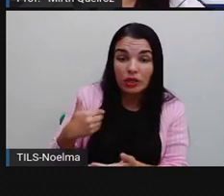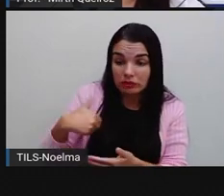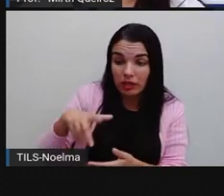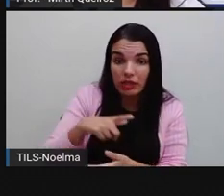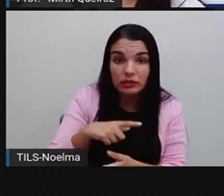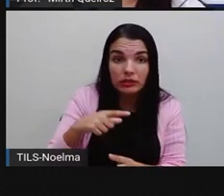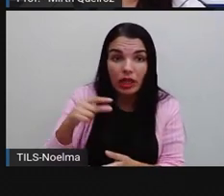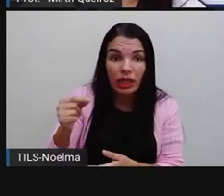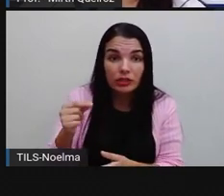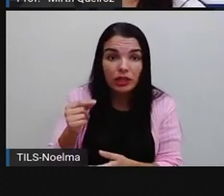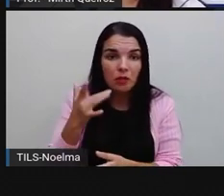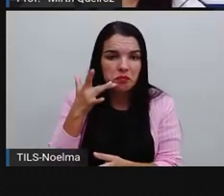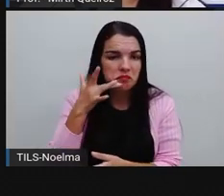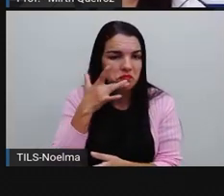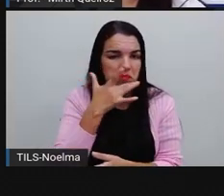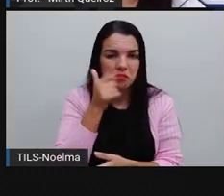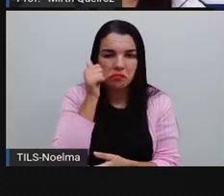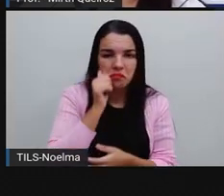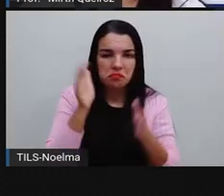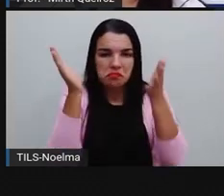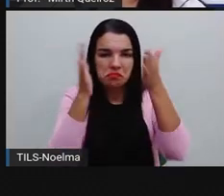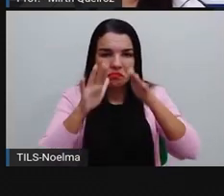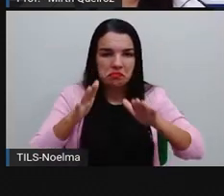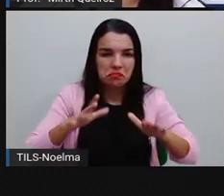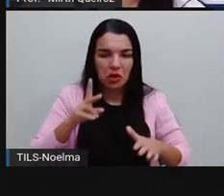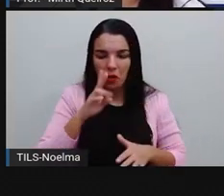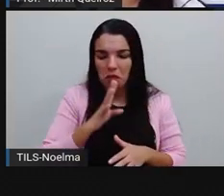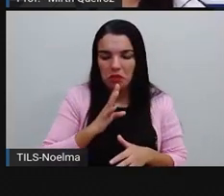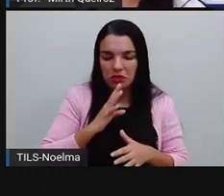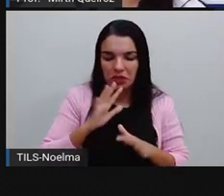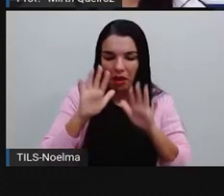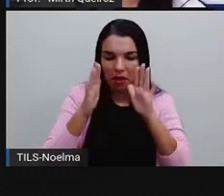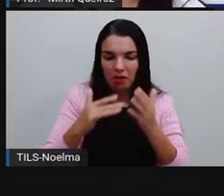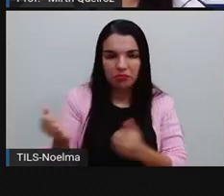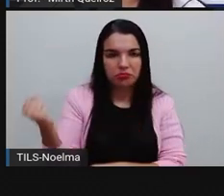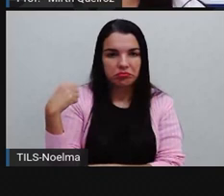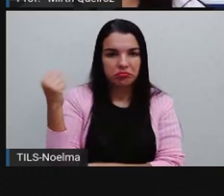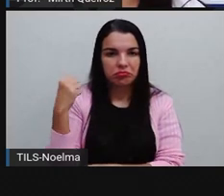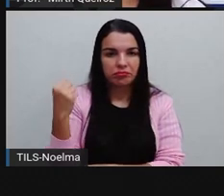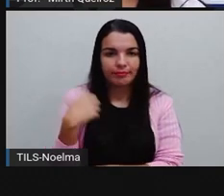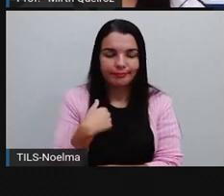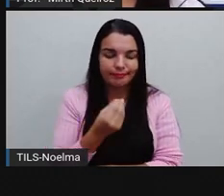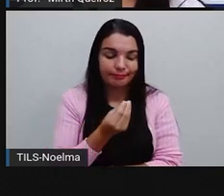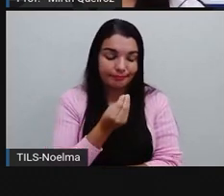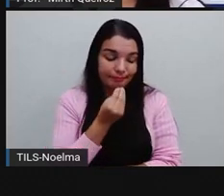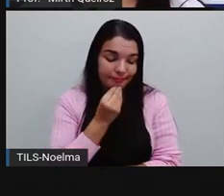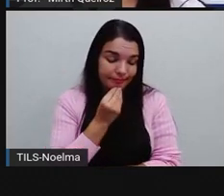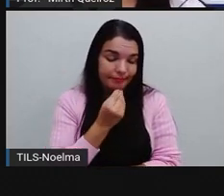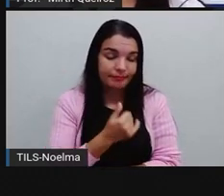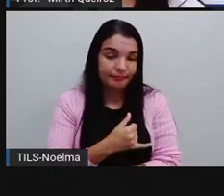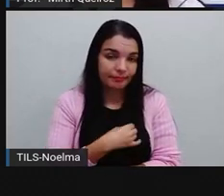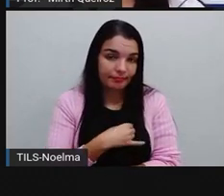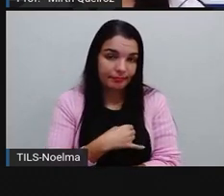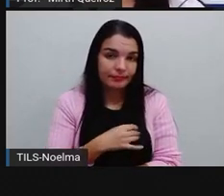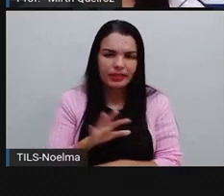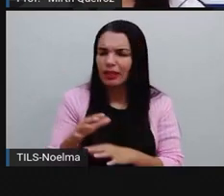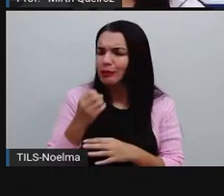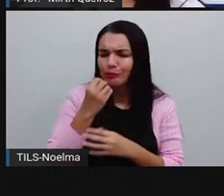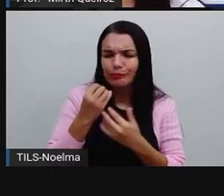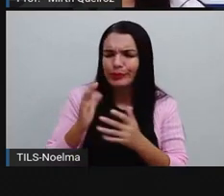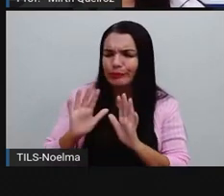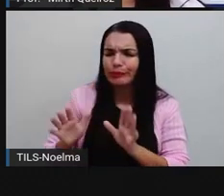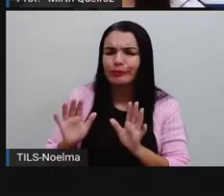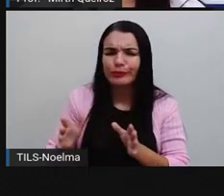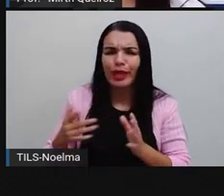saindo com uma gostosona que conheceu na academia? Sinto muito. Tudo bem. Já me senti